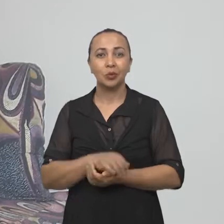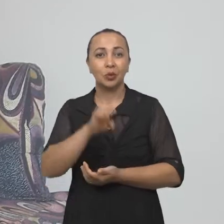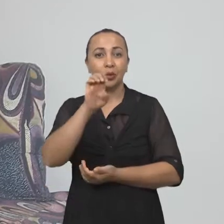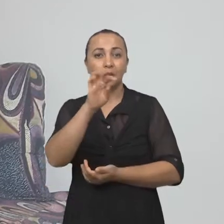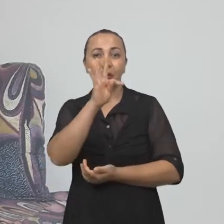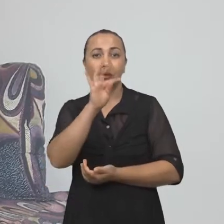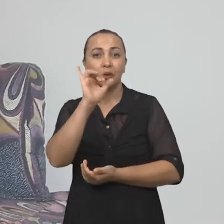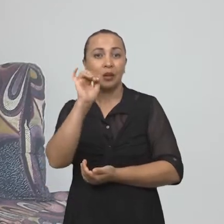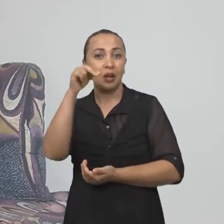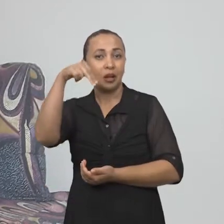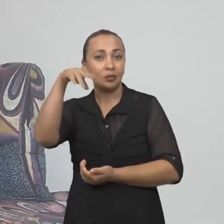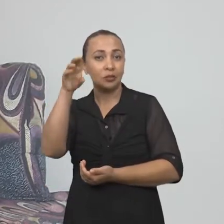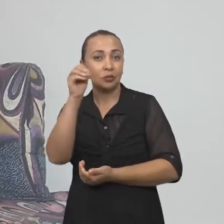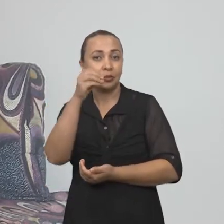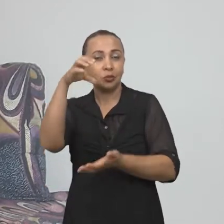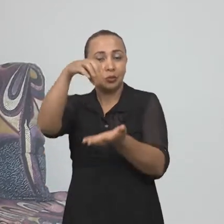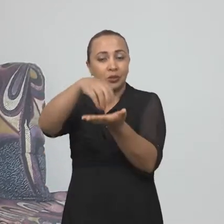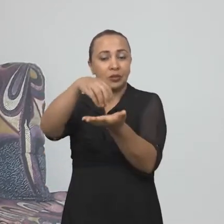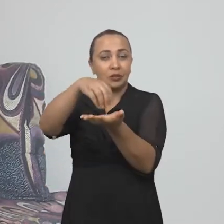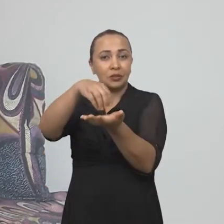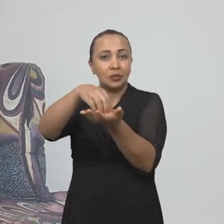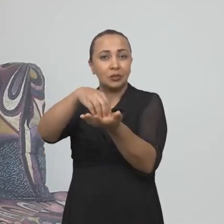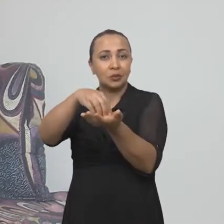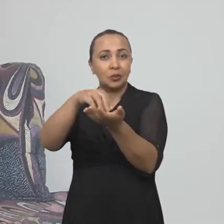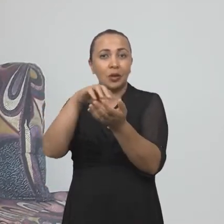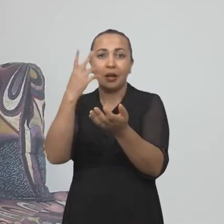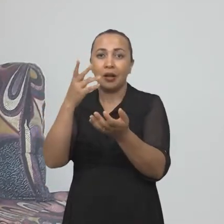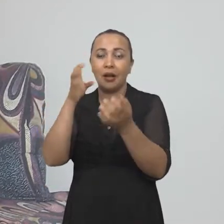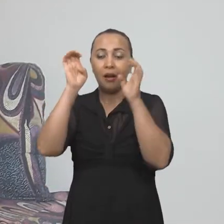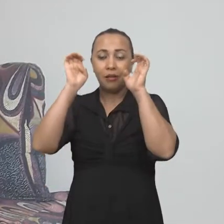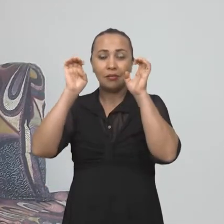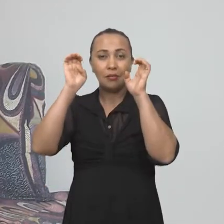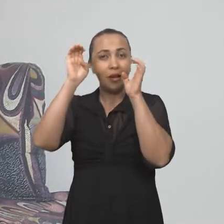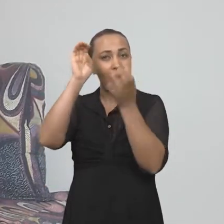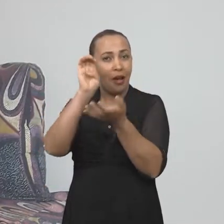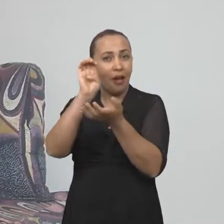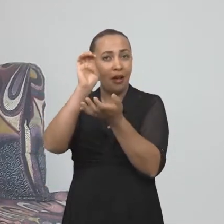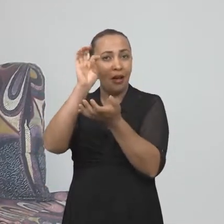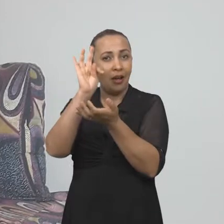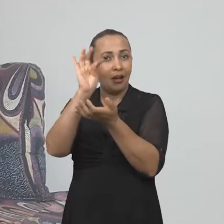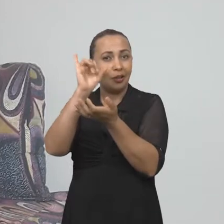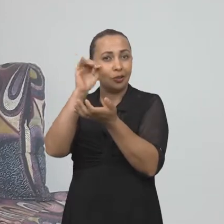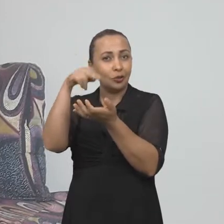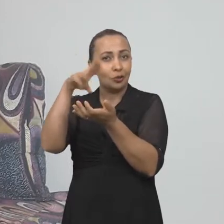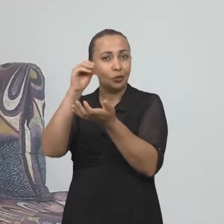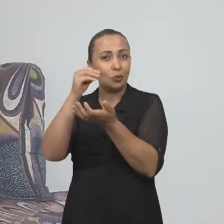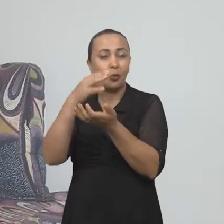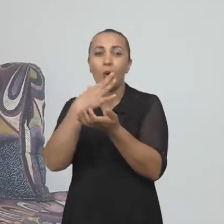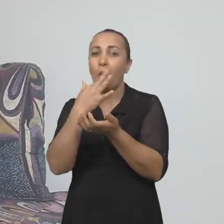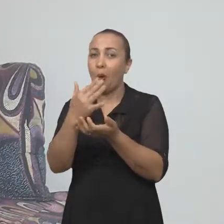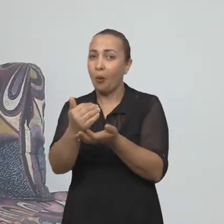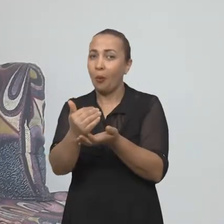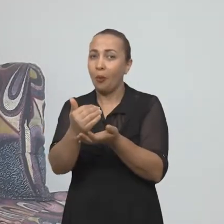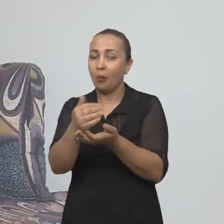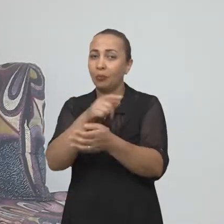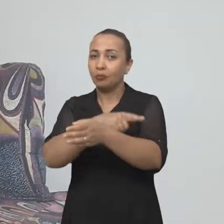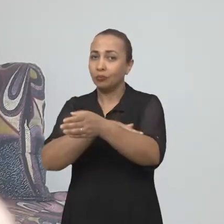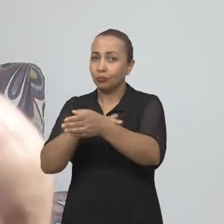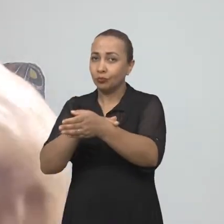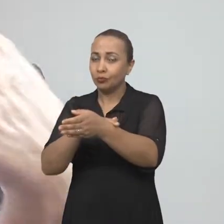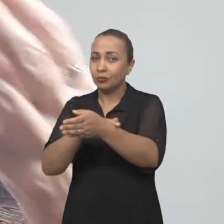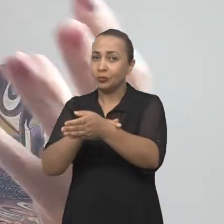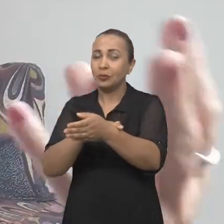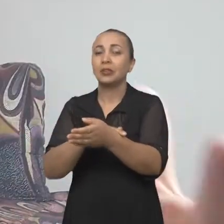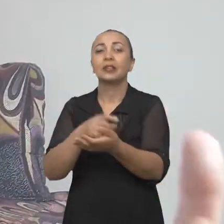O etnocentrismo, como o nome está dizendo, étno, vem de étnico, né? De povo, de étnico,